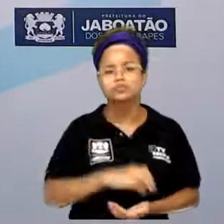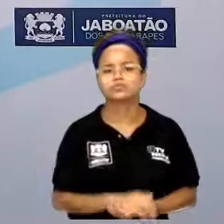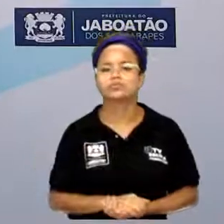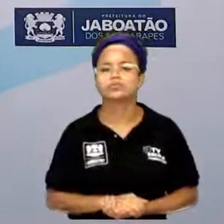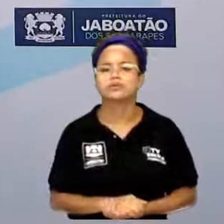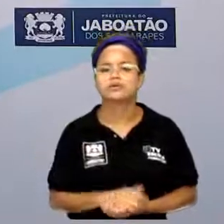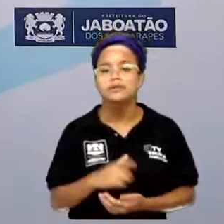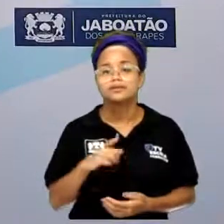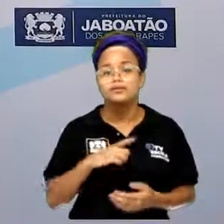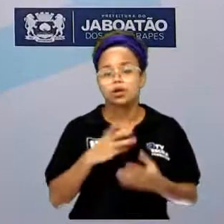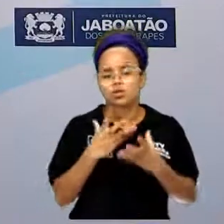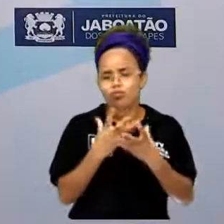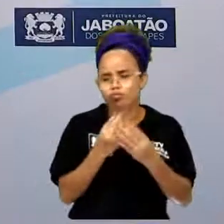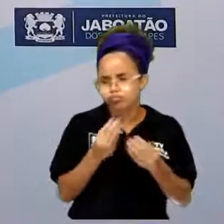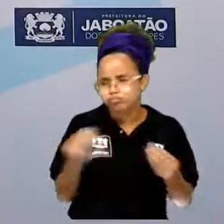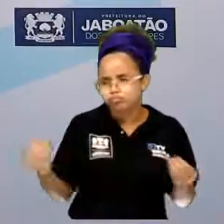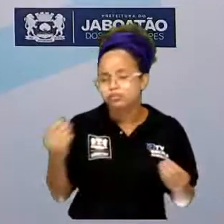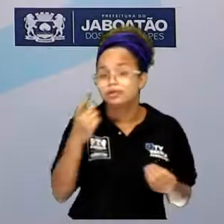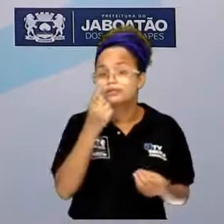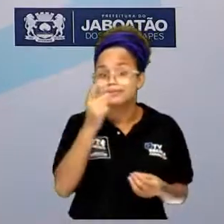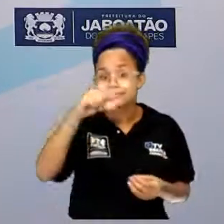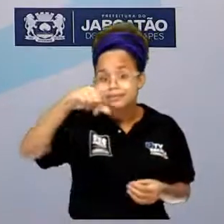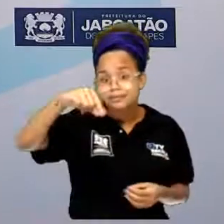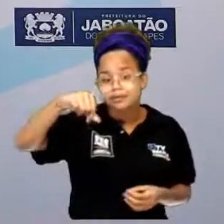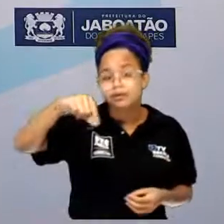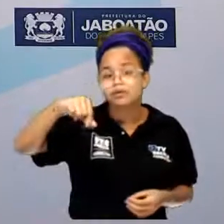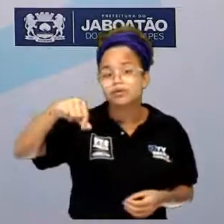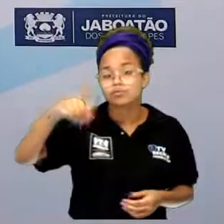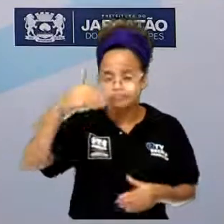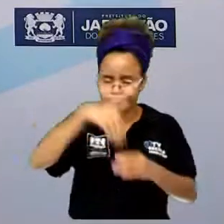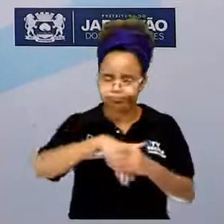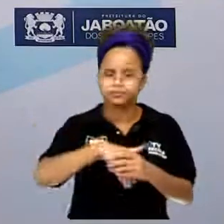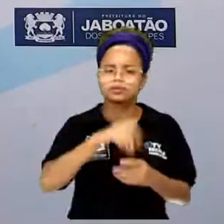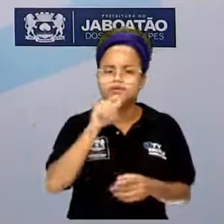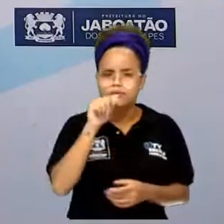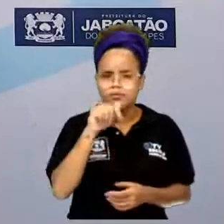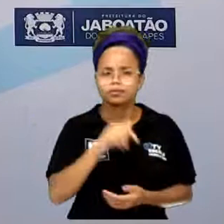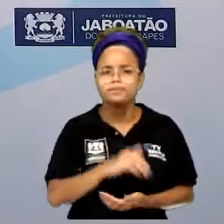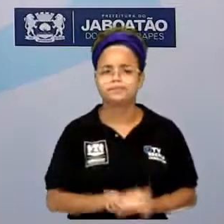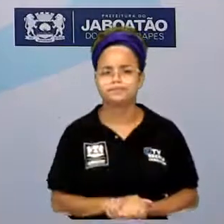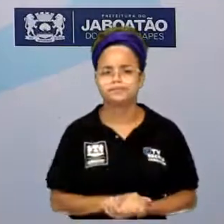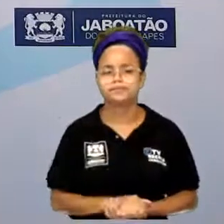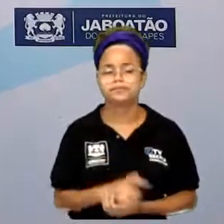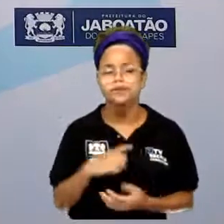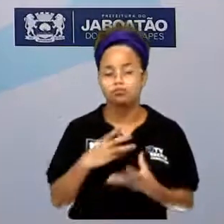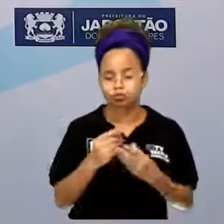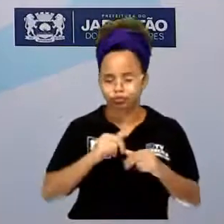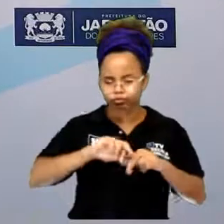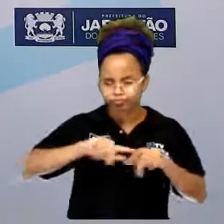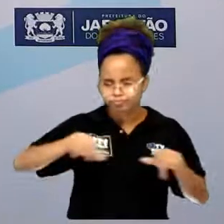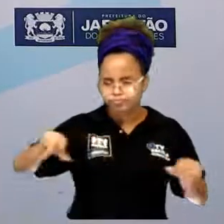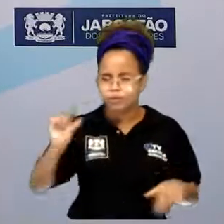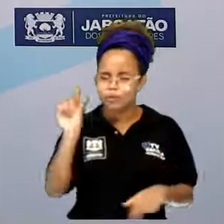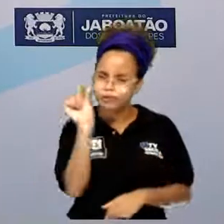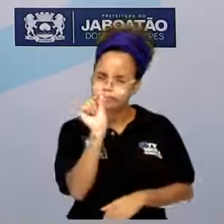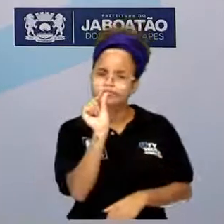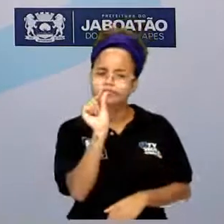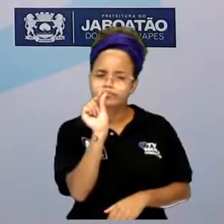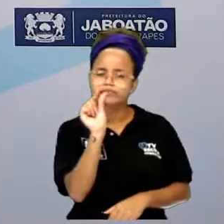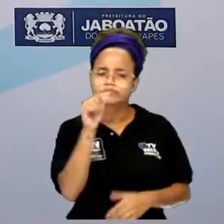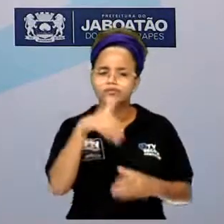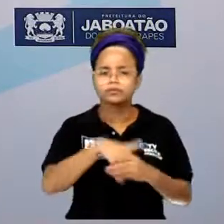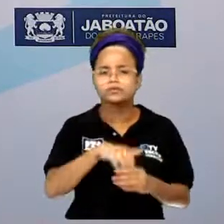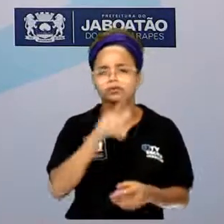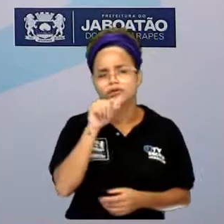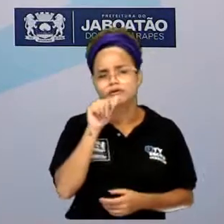vários sais na sua composição. Ou seja, a água mineral, como o nome já diz, são vários minerais. Esses minerais são